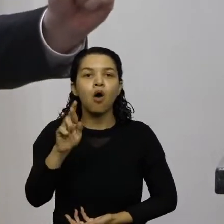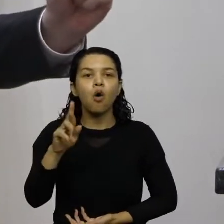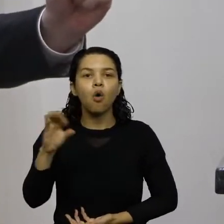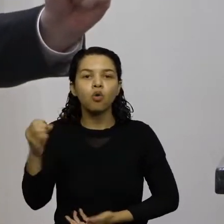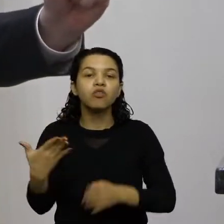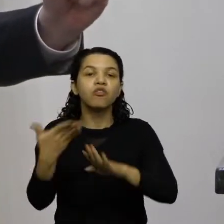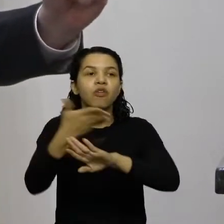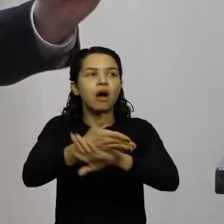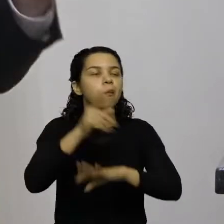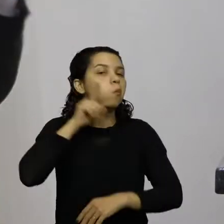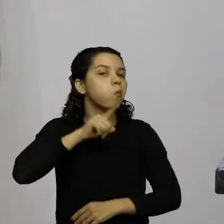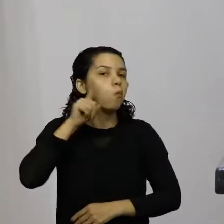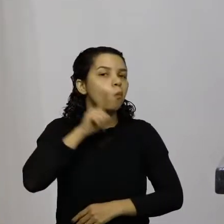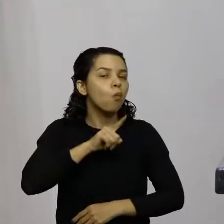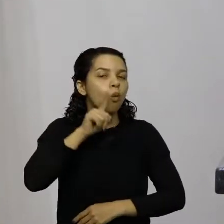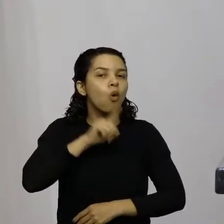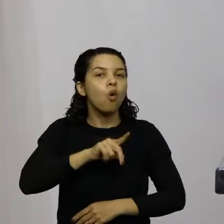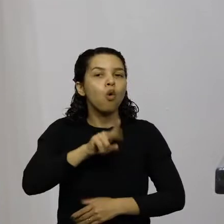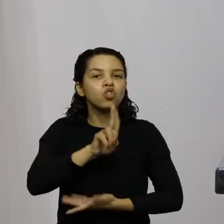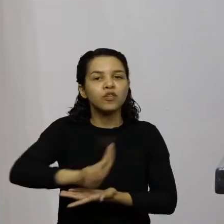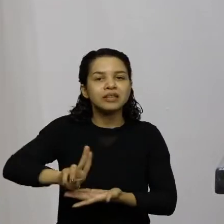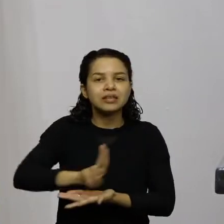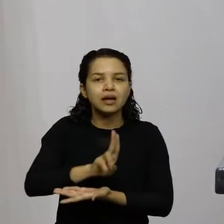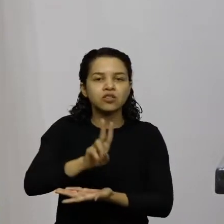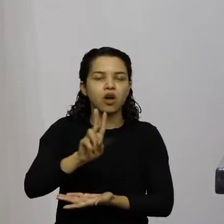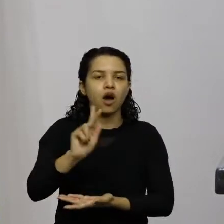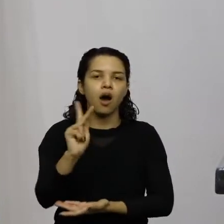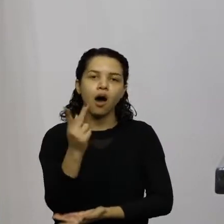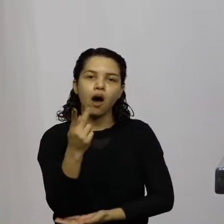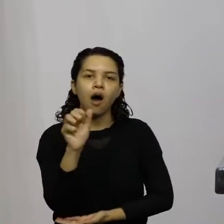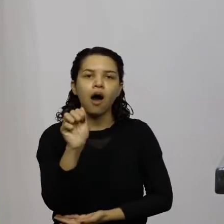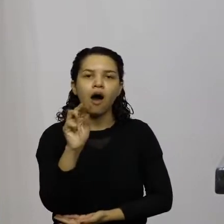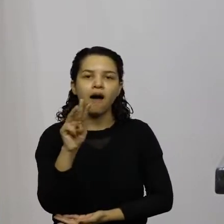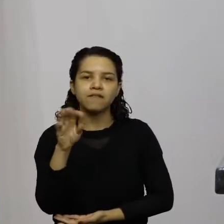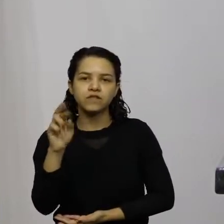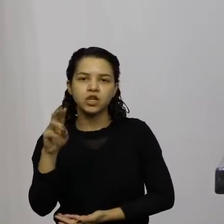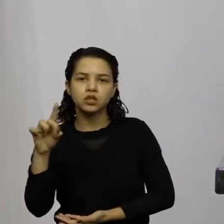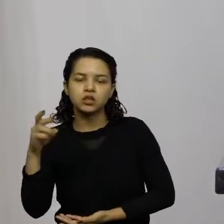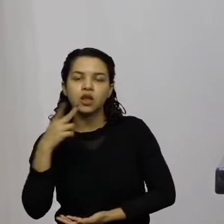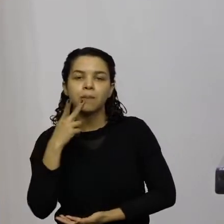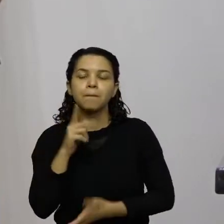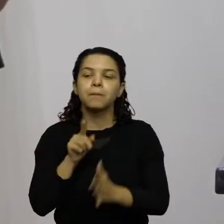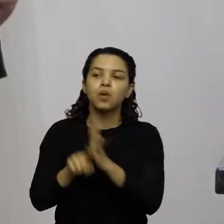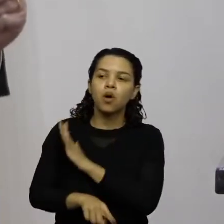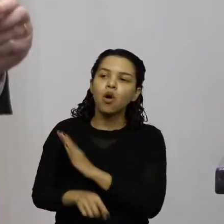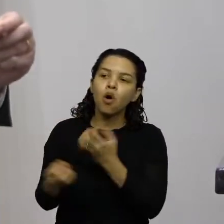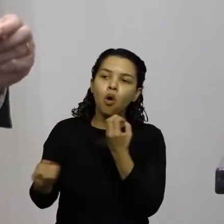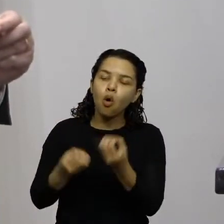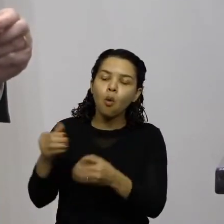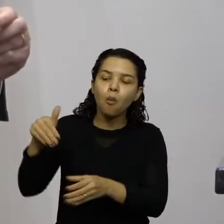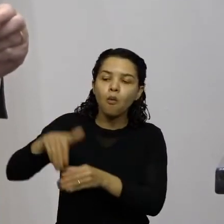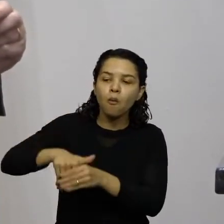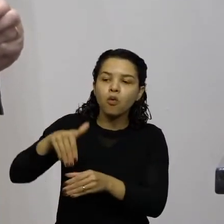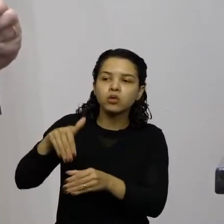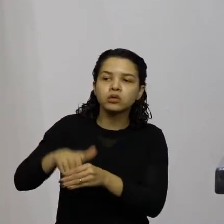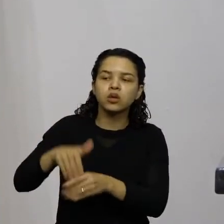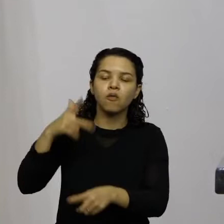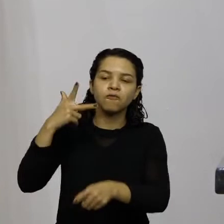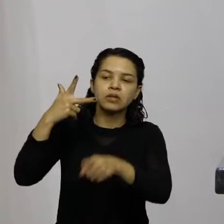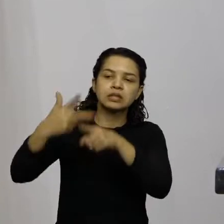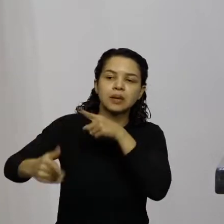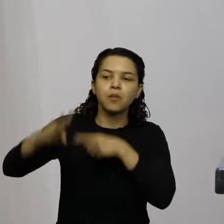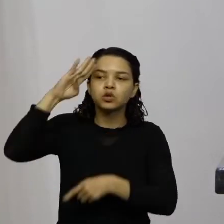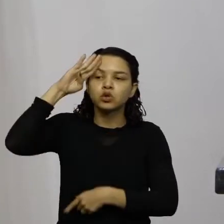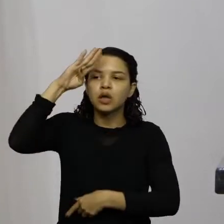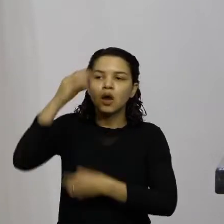e lá questionado pela deputada Tabata como vamos vencer a eleição de Bolsonaro e ela